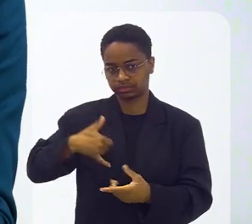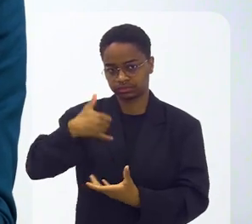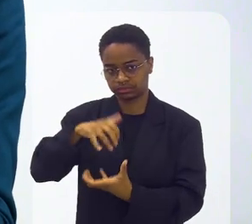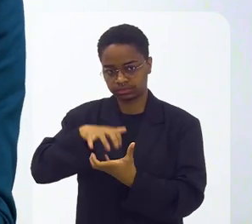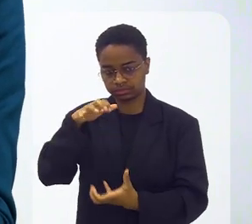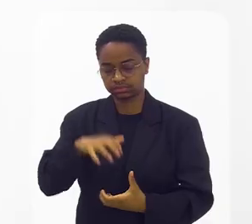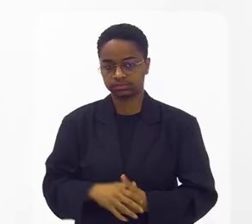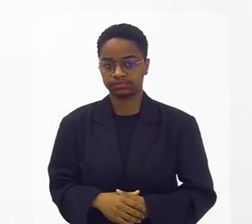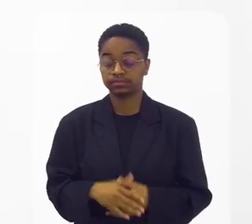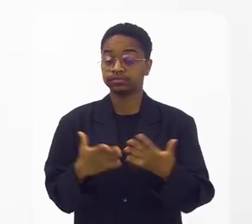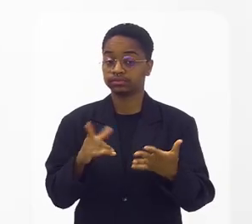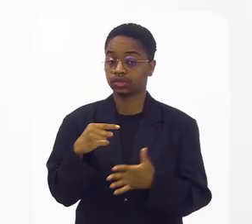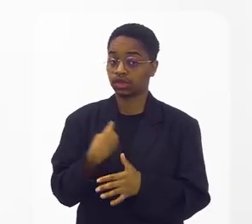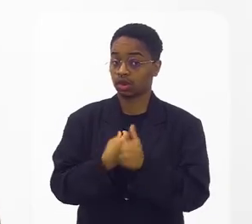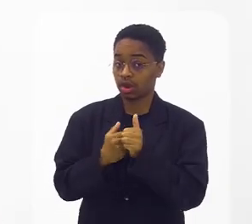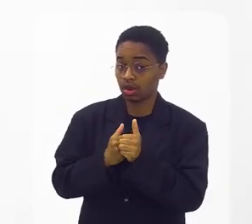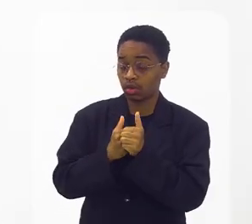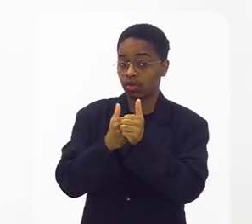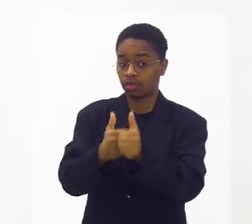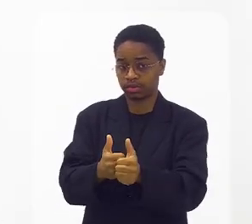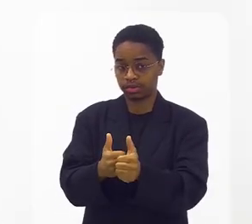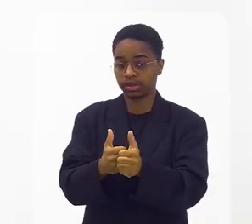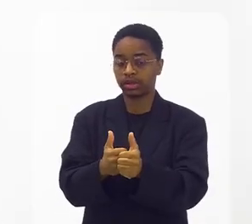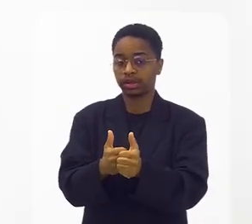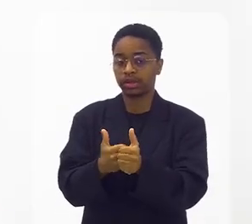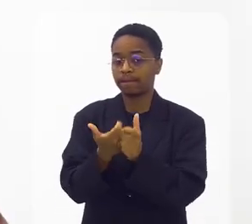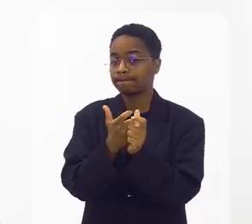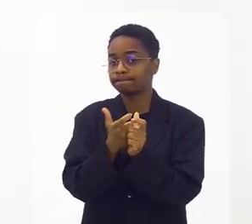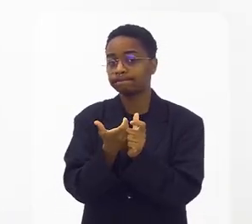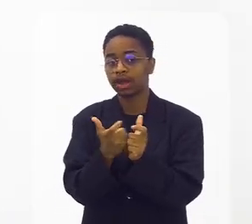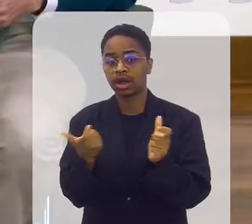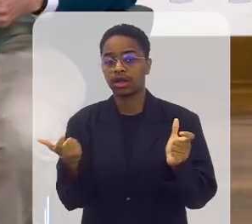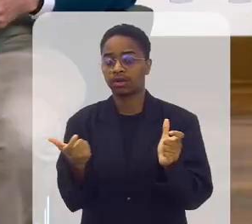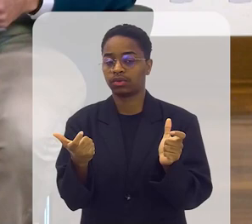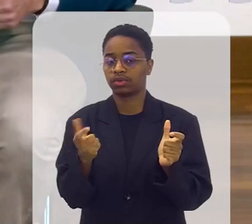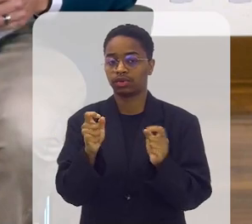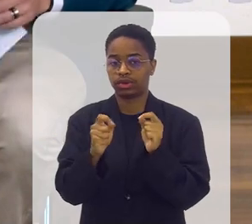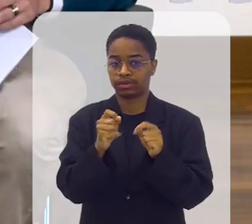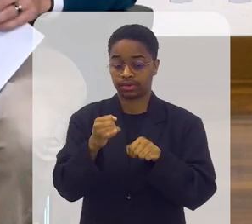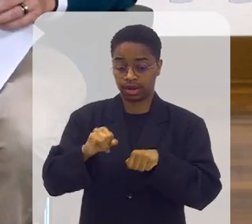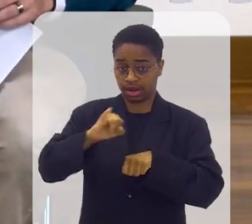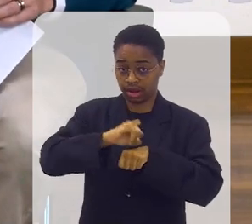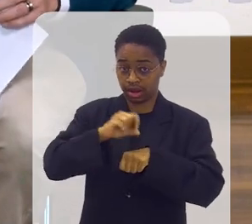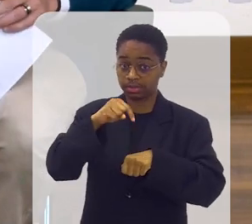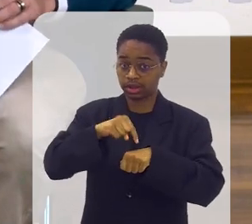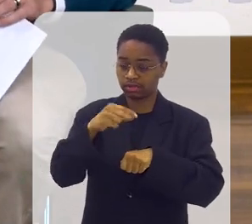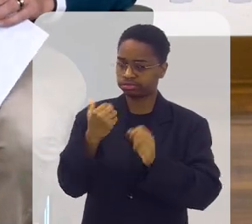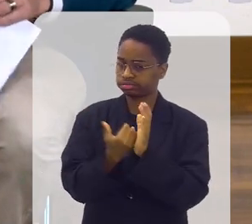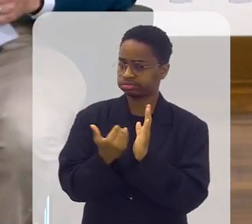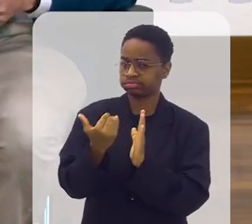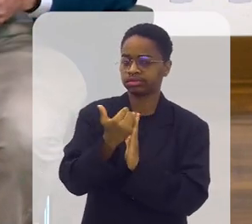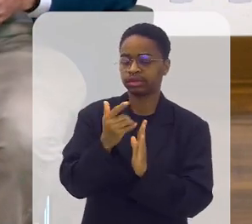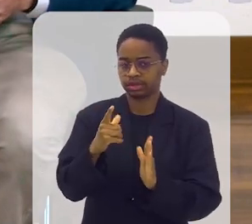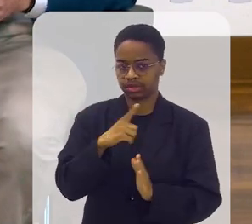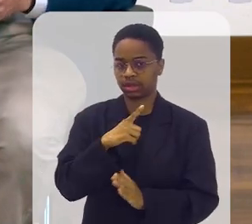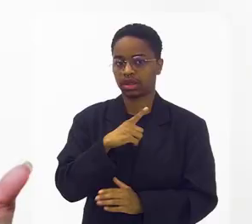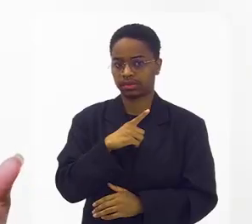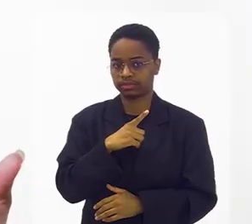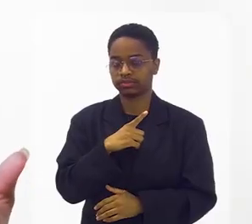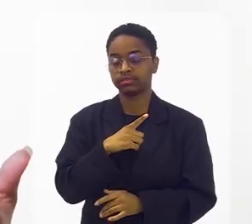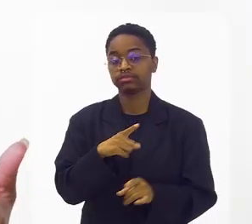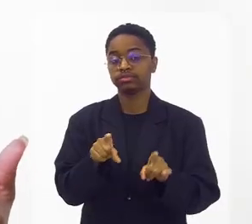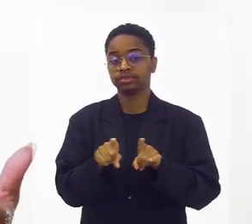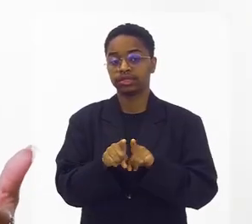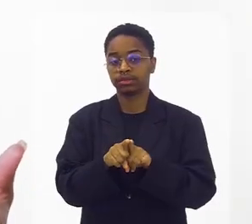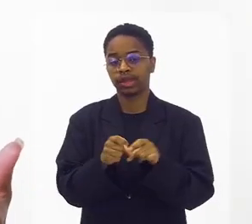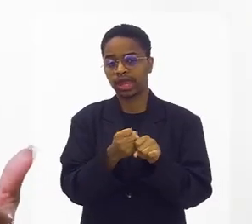a pessoa idosa? Então, a gente tem acompanhado o maior volume. A capital, a nossa capital é gigantesca e ela,